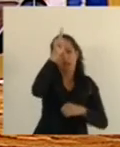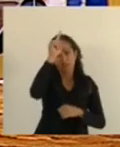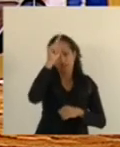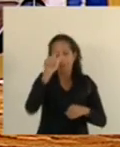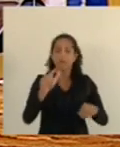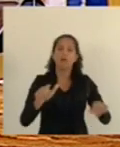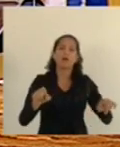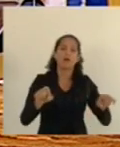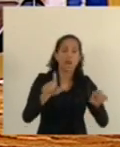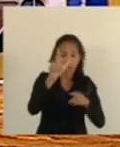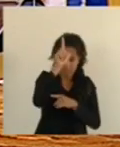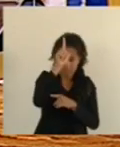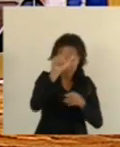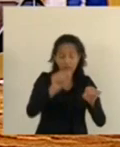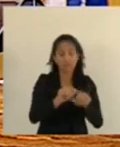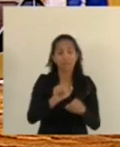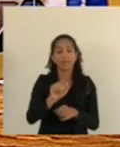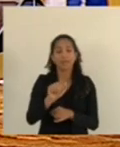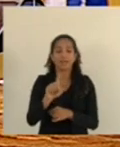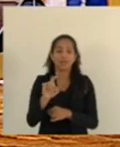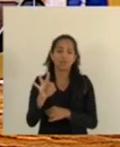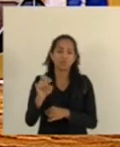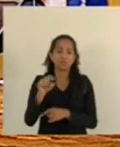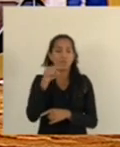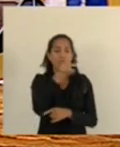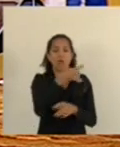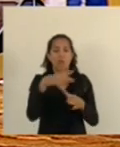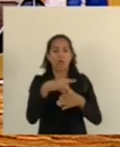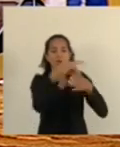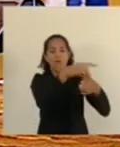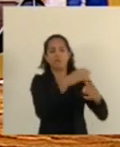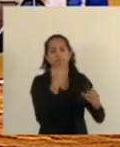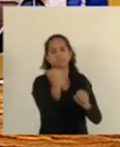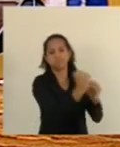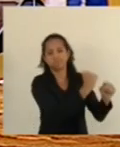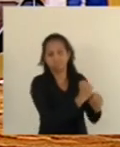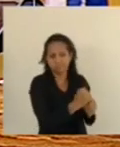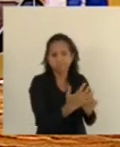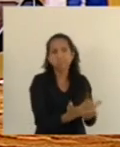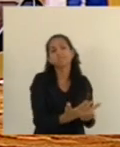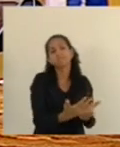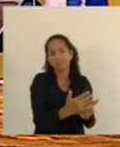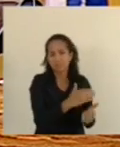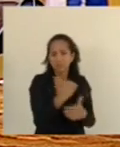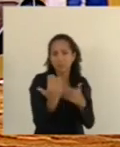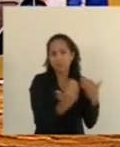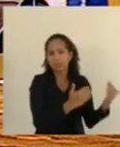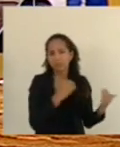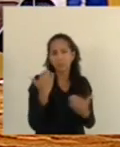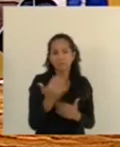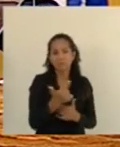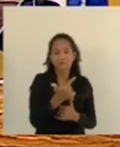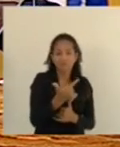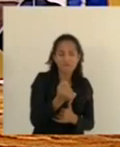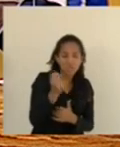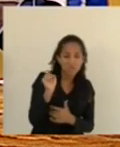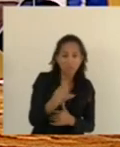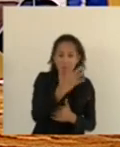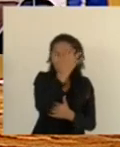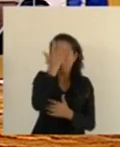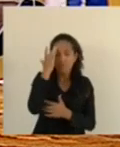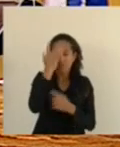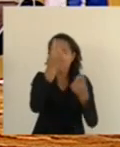onde eram executadas o programa responsável pela morte de cerca de 20 mil pessoas